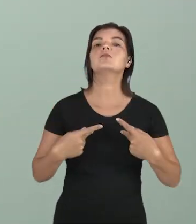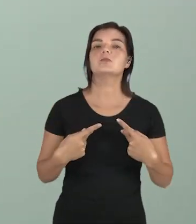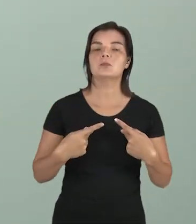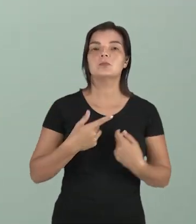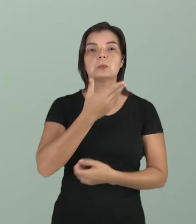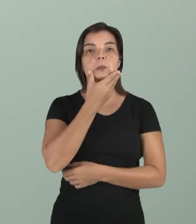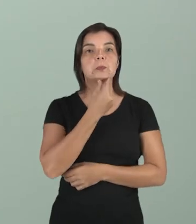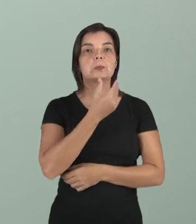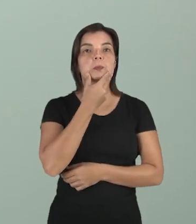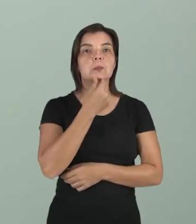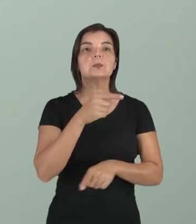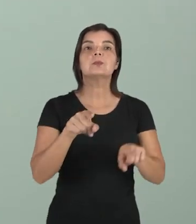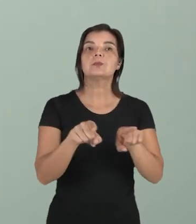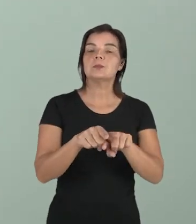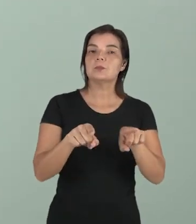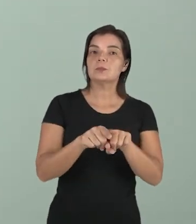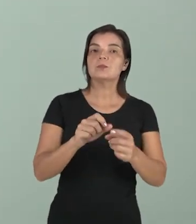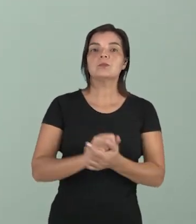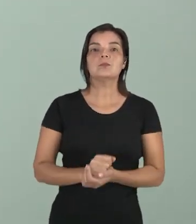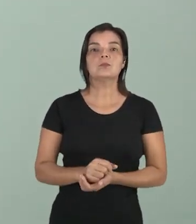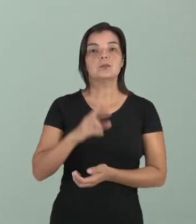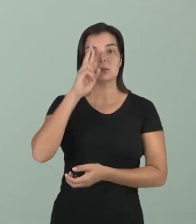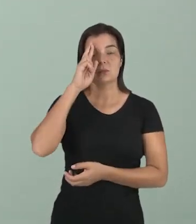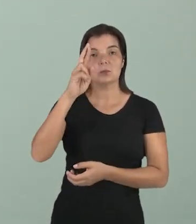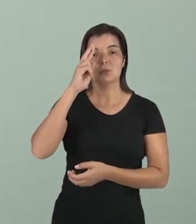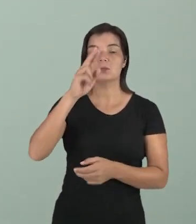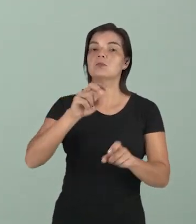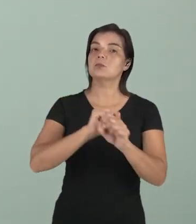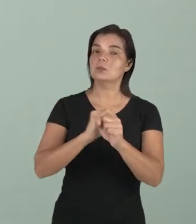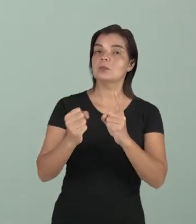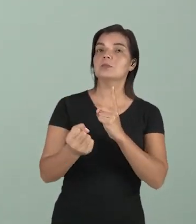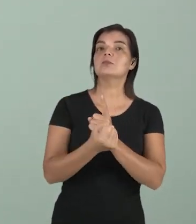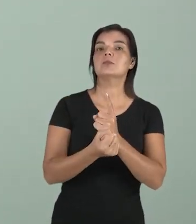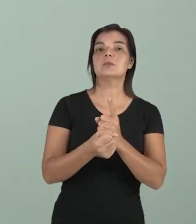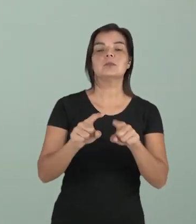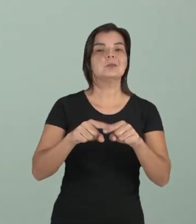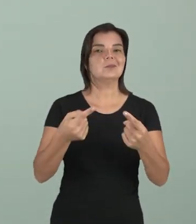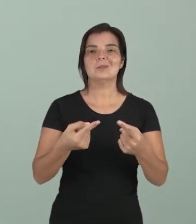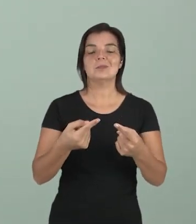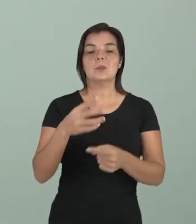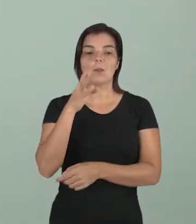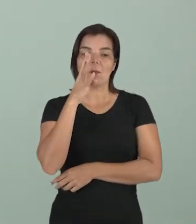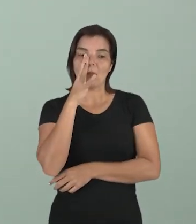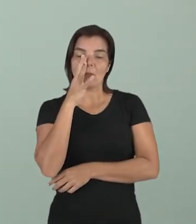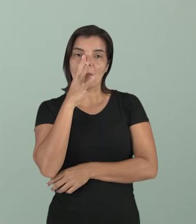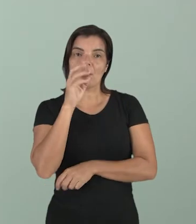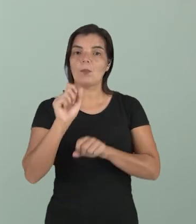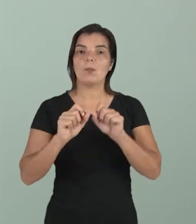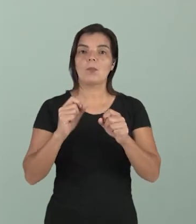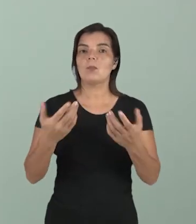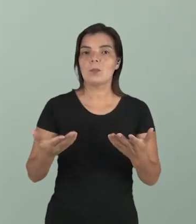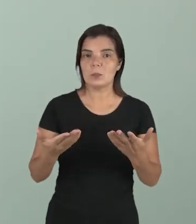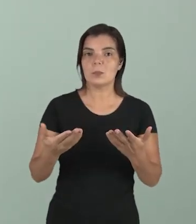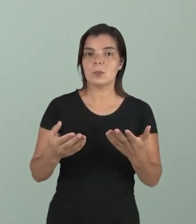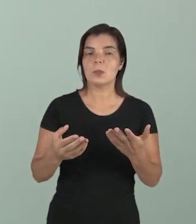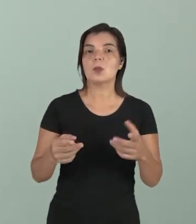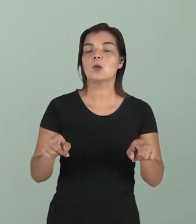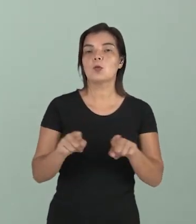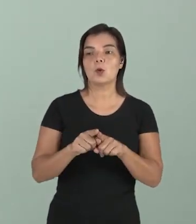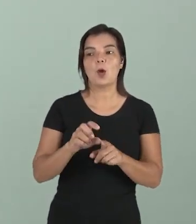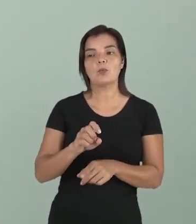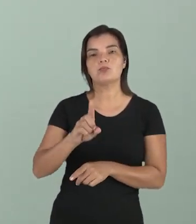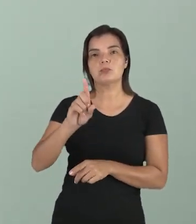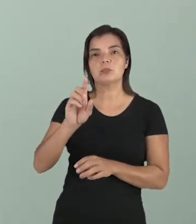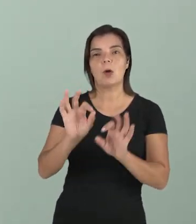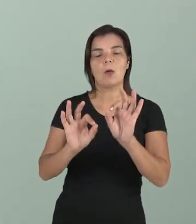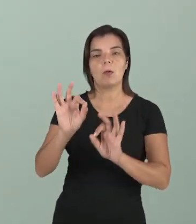homem, que está ali como senhor da natureza, e não mais contemplando, uma criação divina,